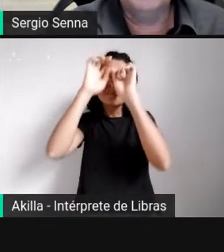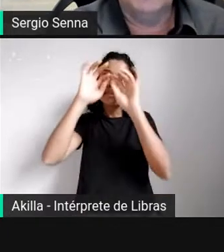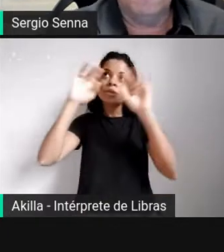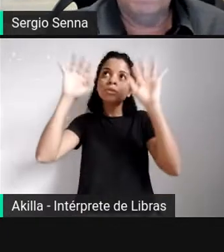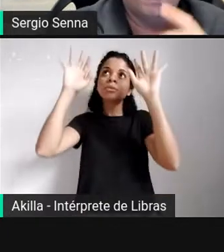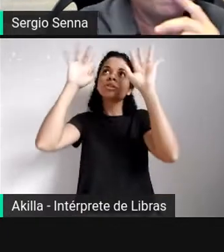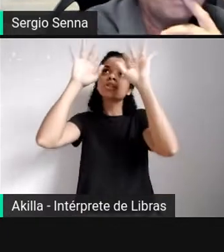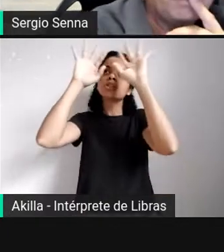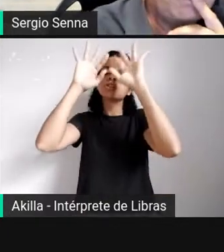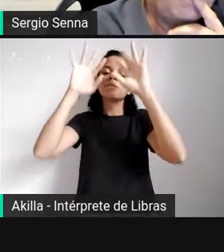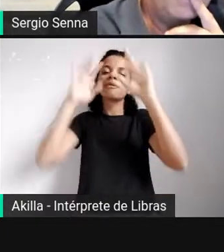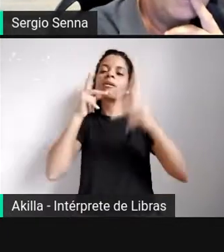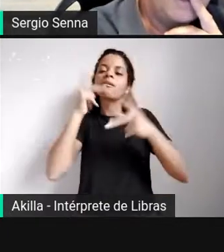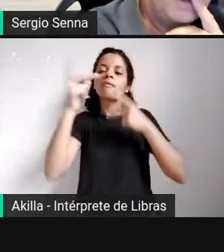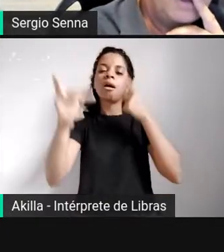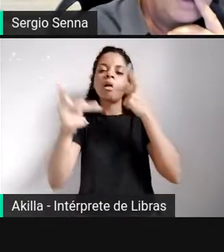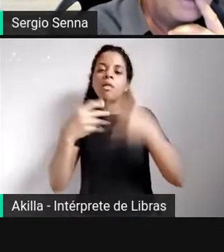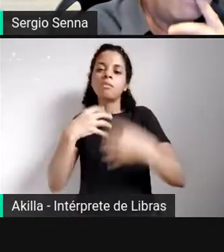sobre emoção.